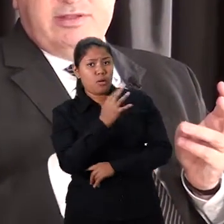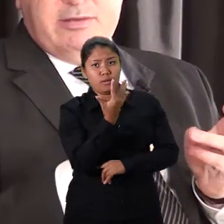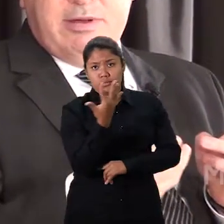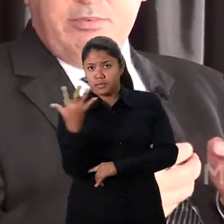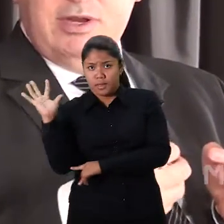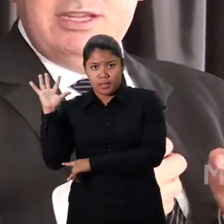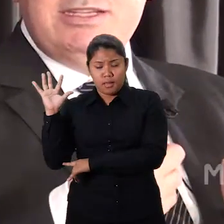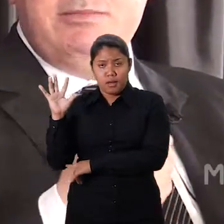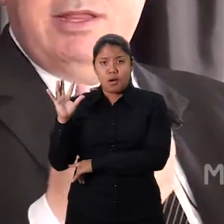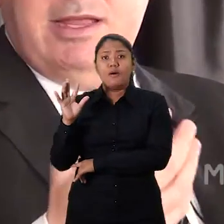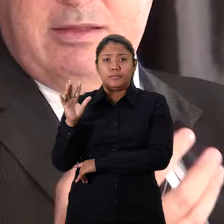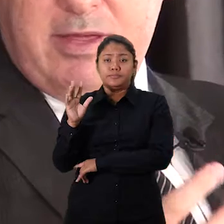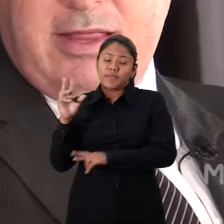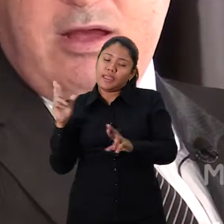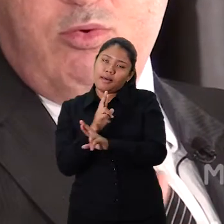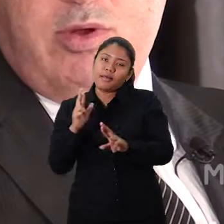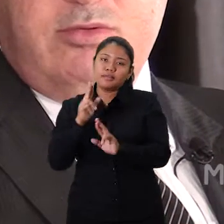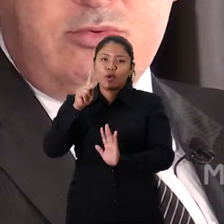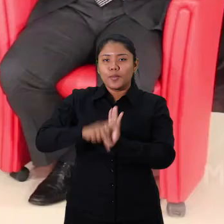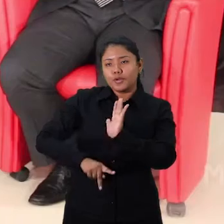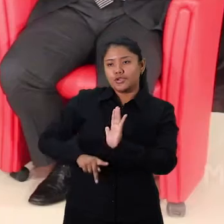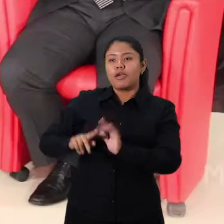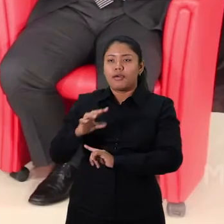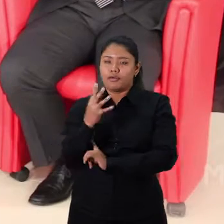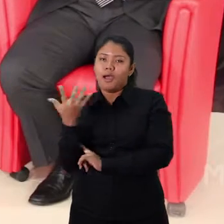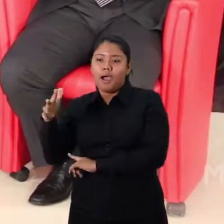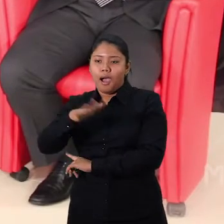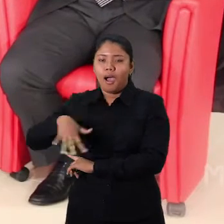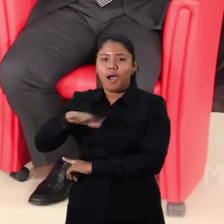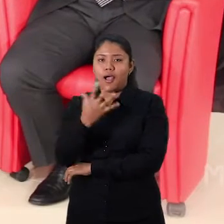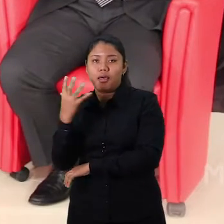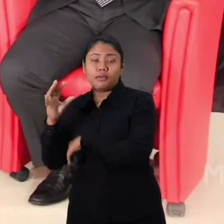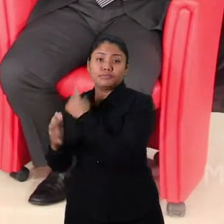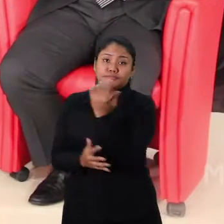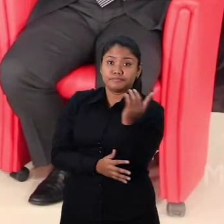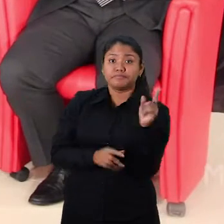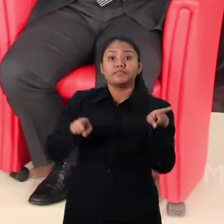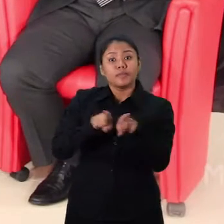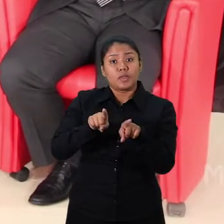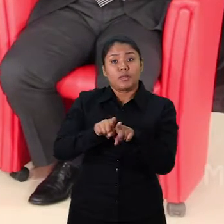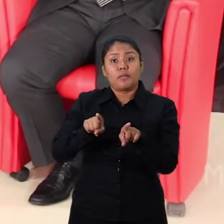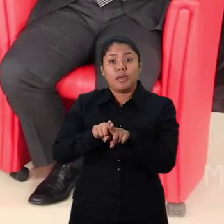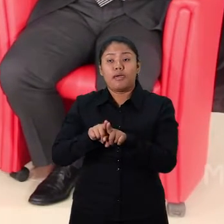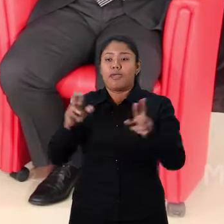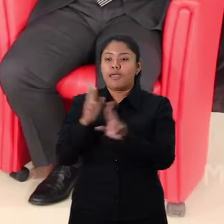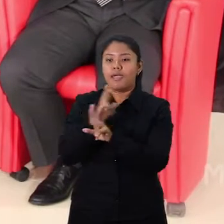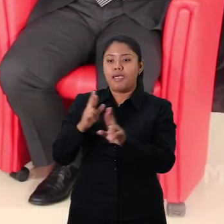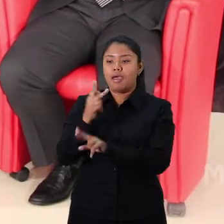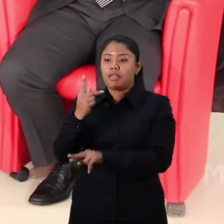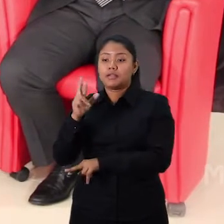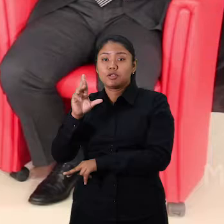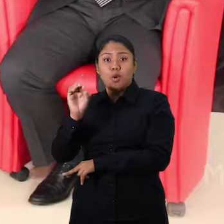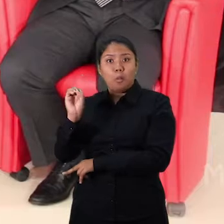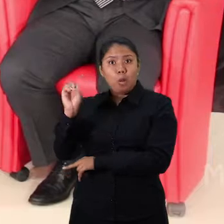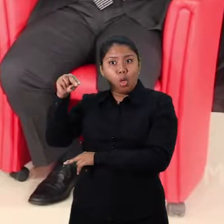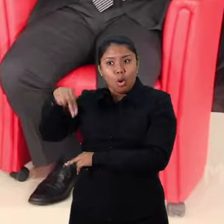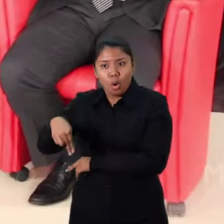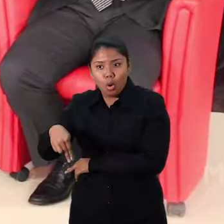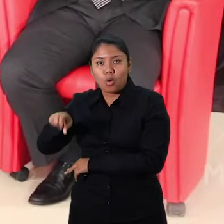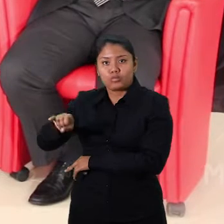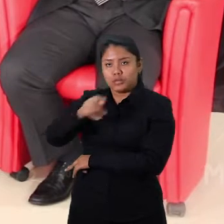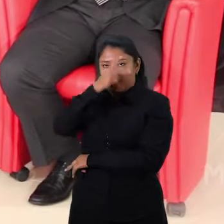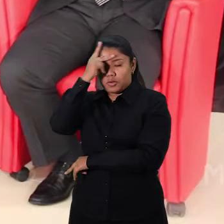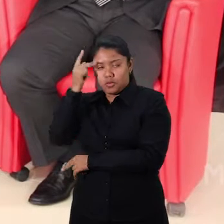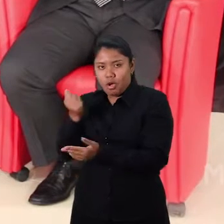como, por exemplo, a Polícia Militar Ambiental, quando um projeto é relacionado ao meio ambiente, ou o PROCON, quando o